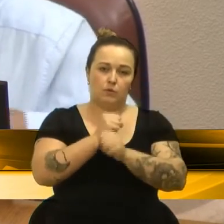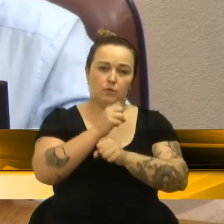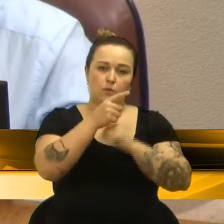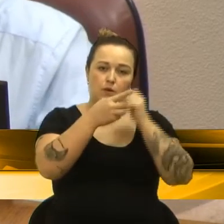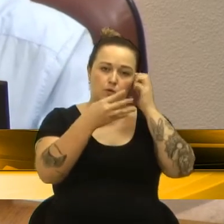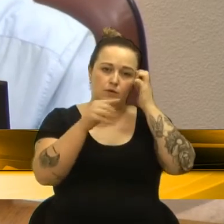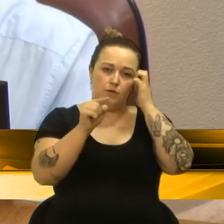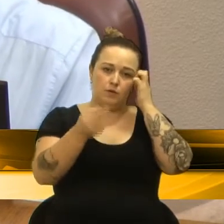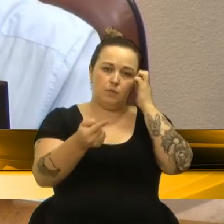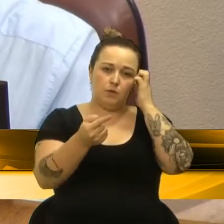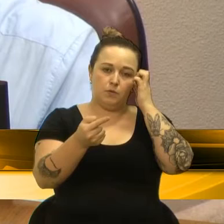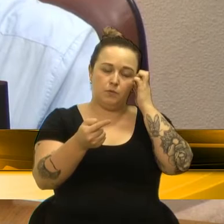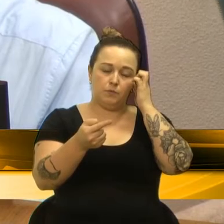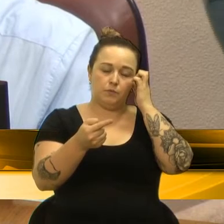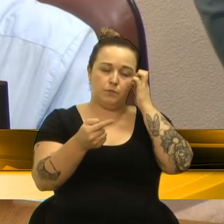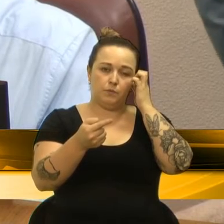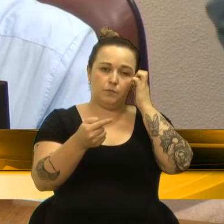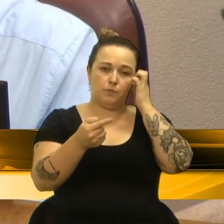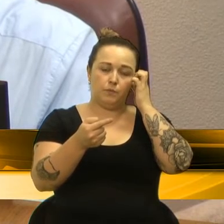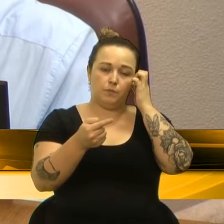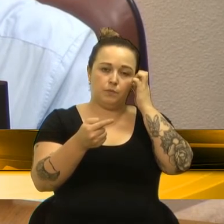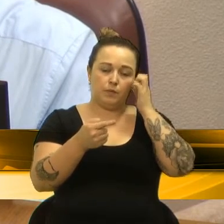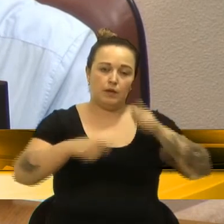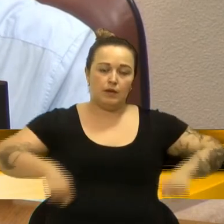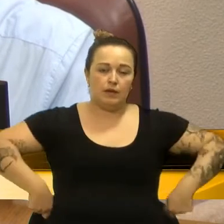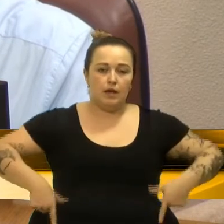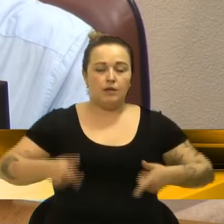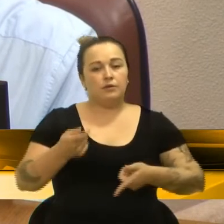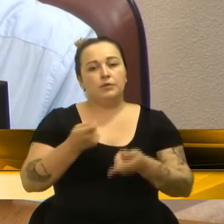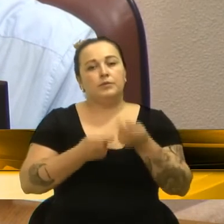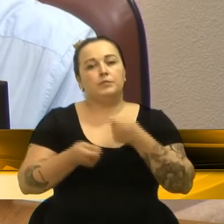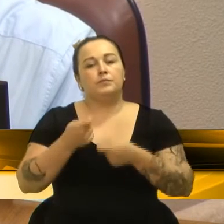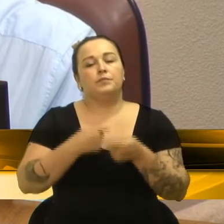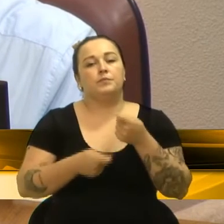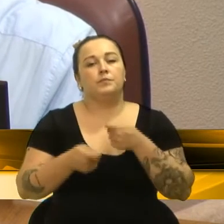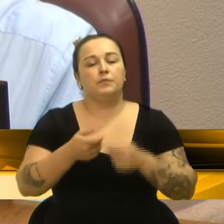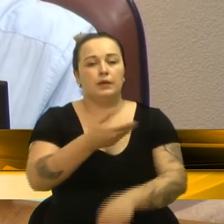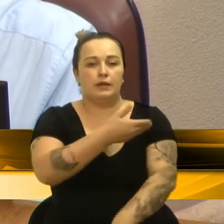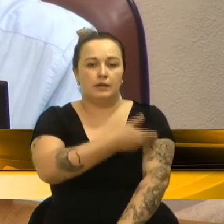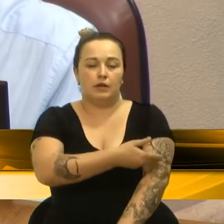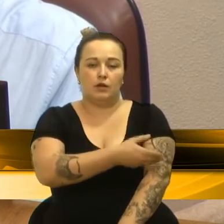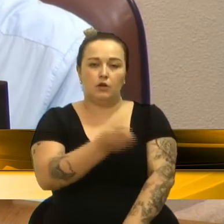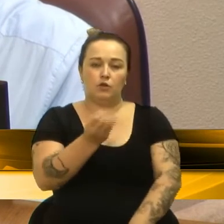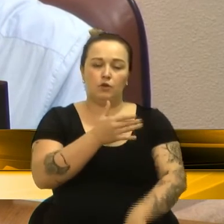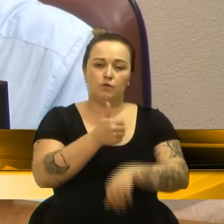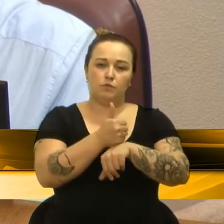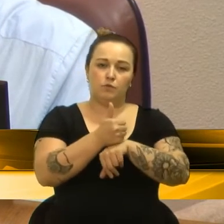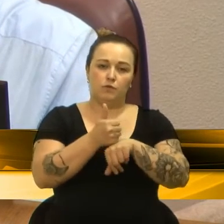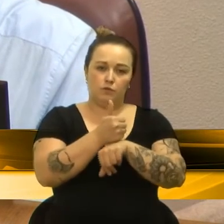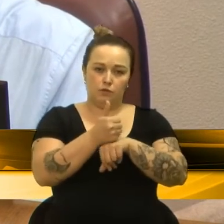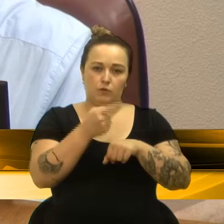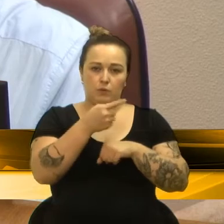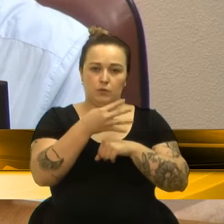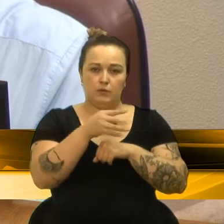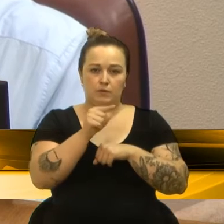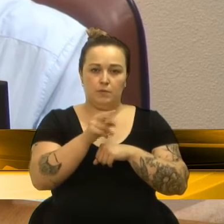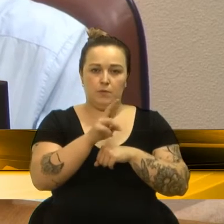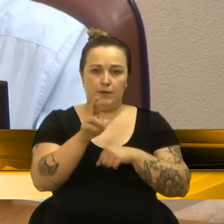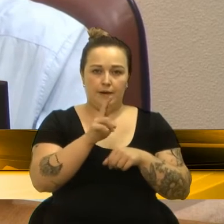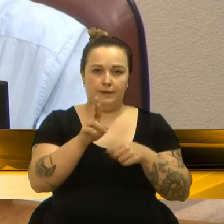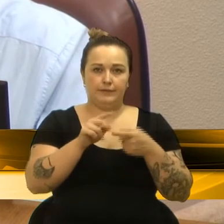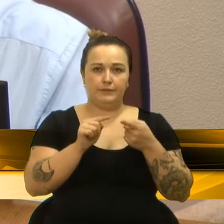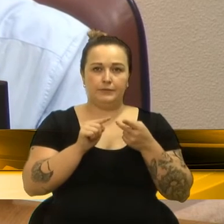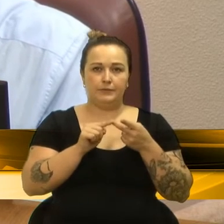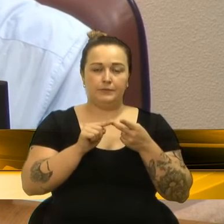.195,80, despesas administrativas, treinamento dos novos profissionais e atualizações 14.187